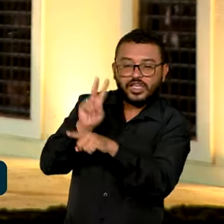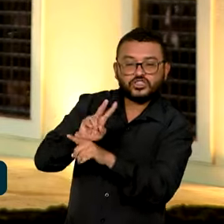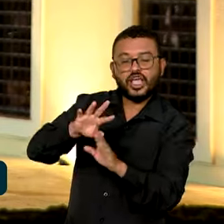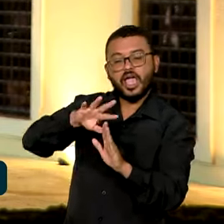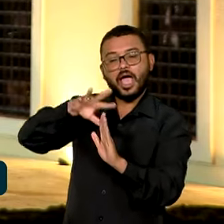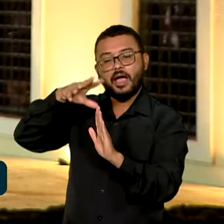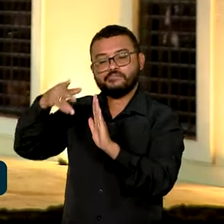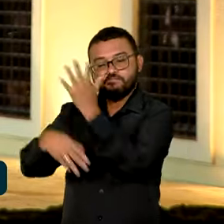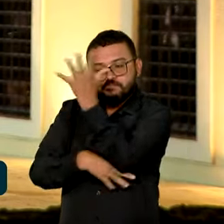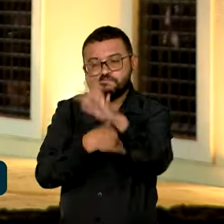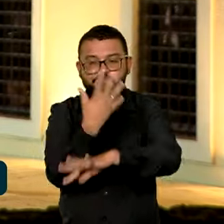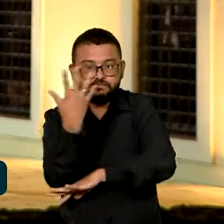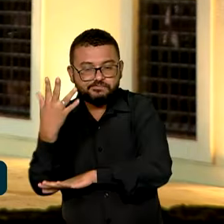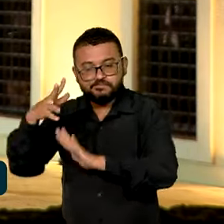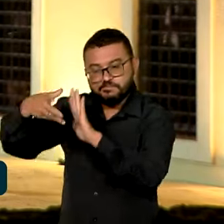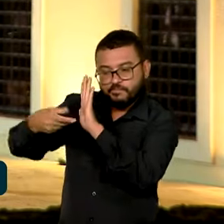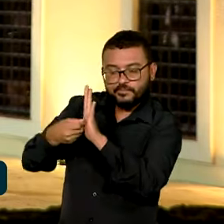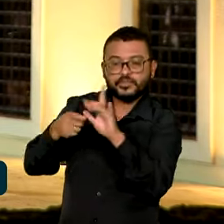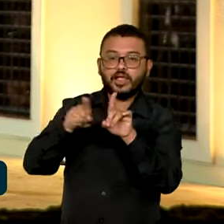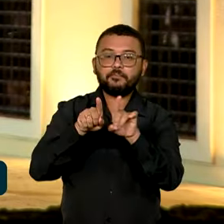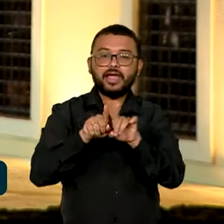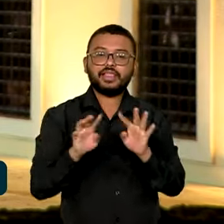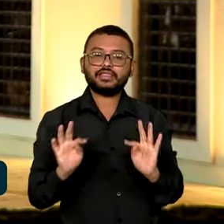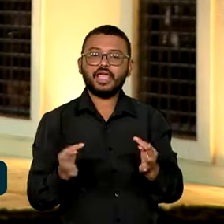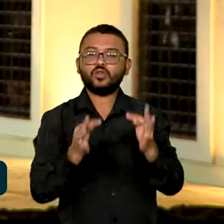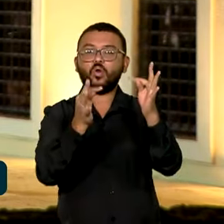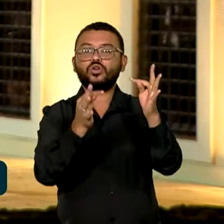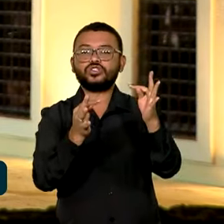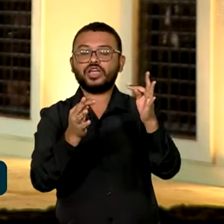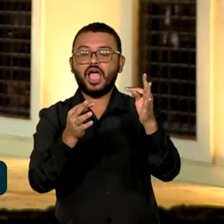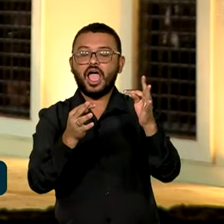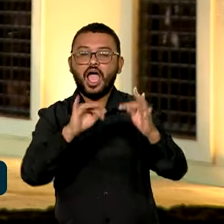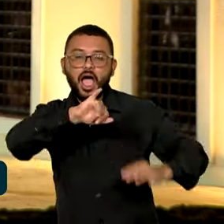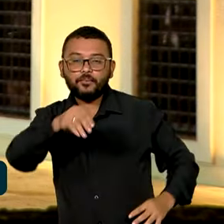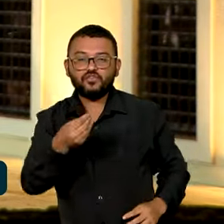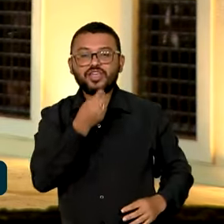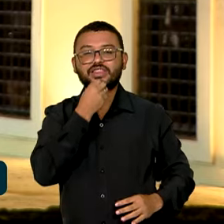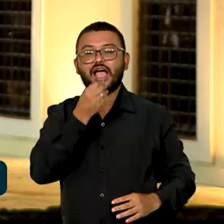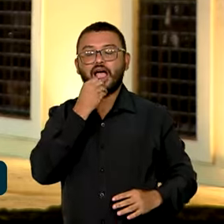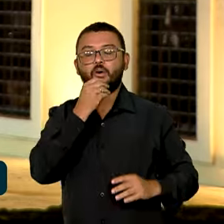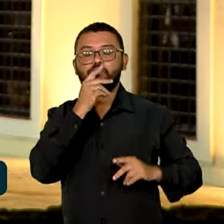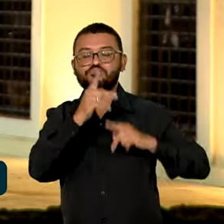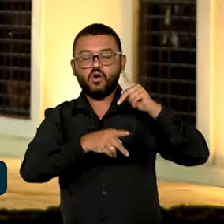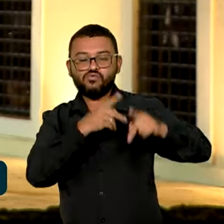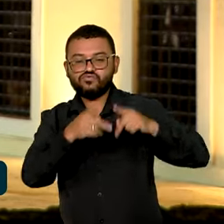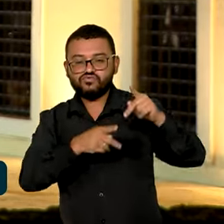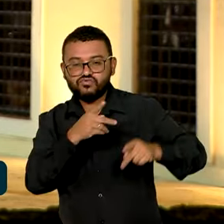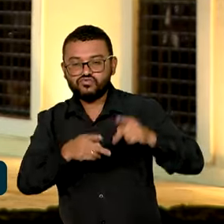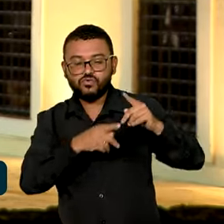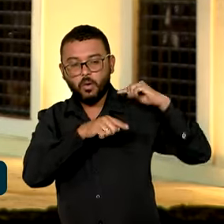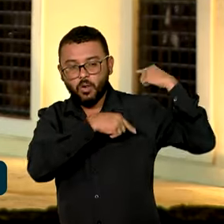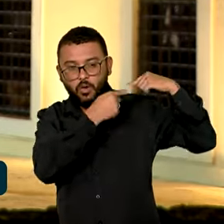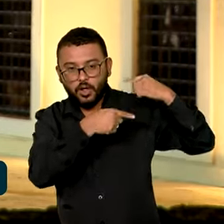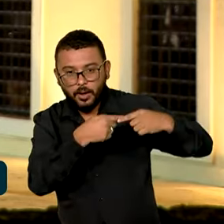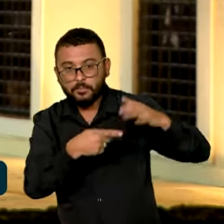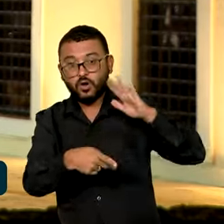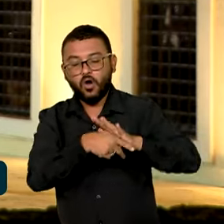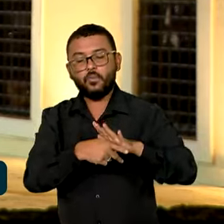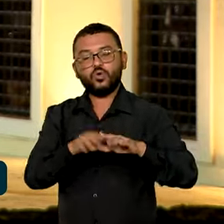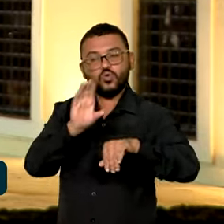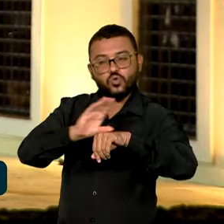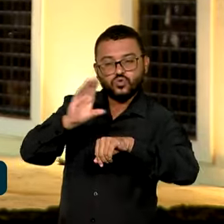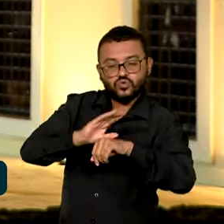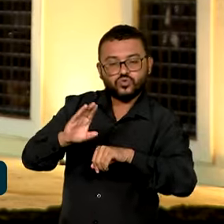floresta, o investimento em tecnologias que aproveitem os conhecimentos dos povos tradicionais e a aplicação, Carol, em cursos de capacitação,